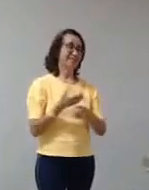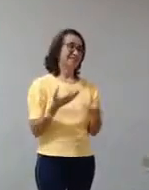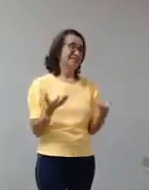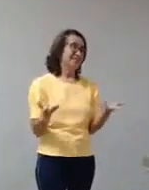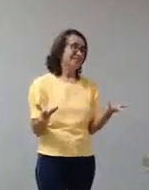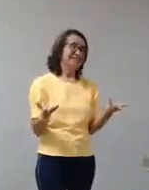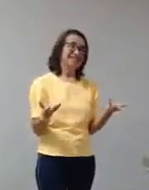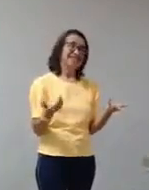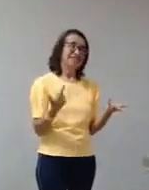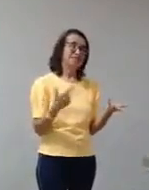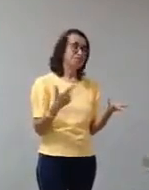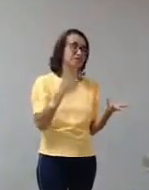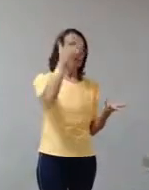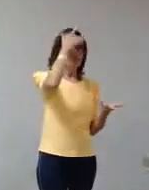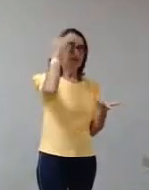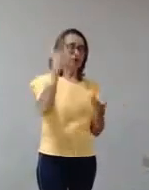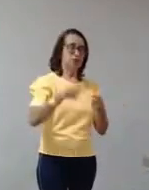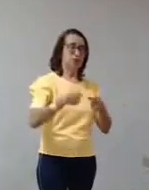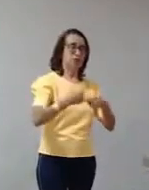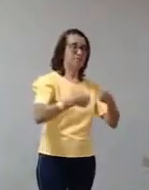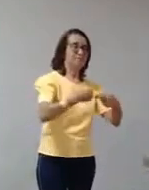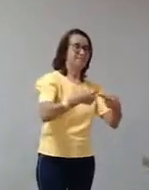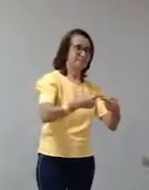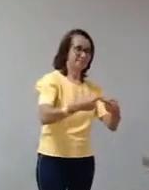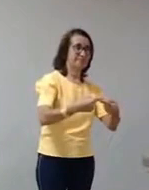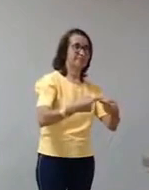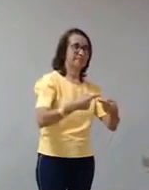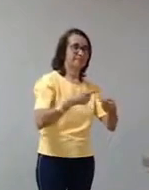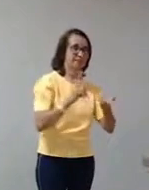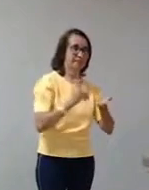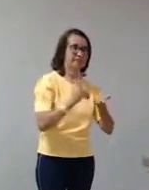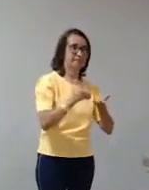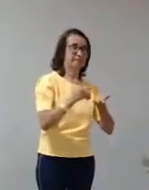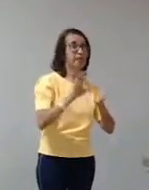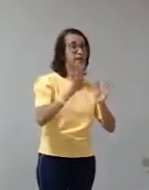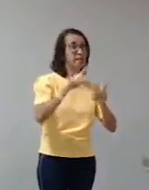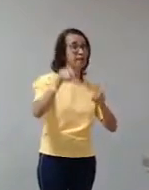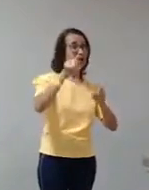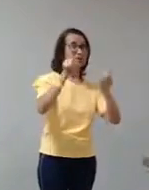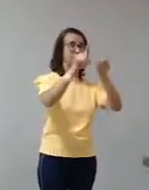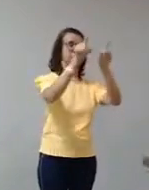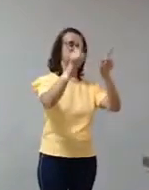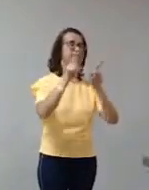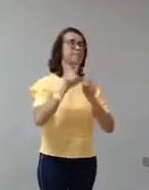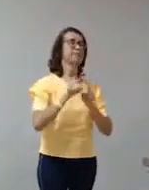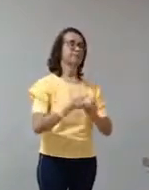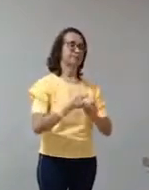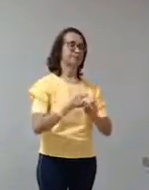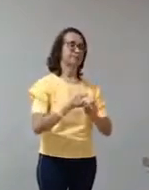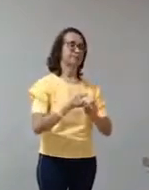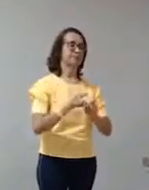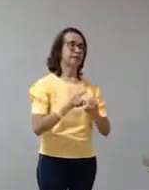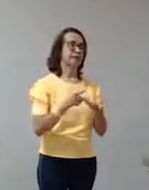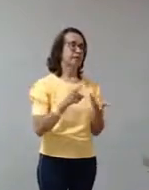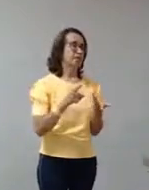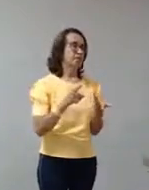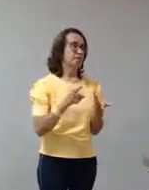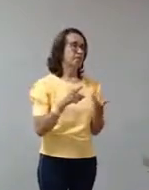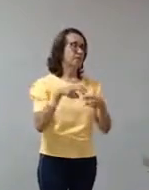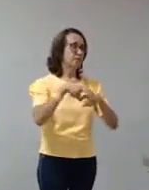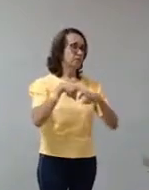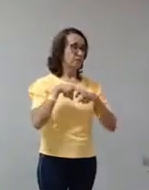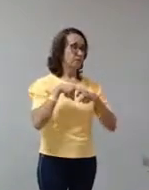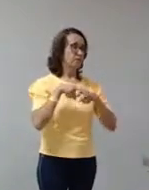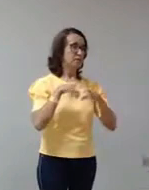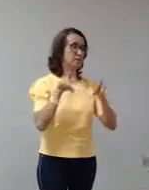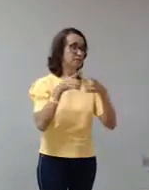seguir tão fortemente o ele estava fazendo, mas fica essa pergunta ainda, será que é puramente aquela combinação